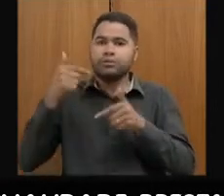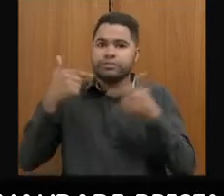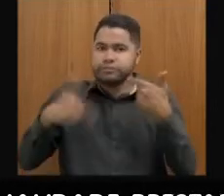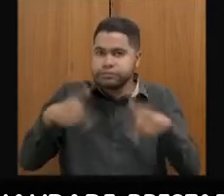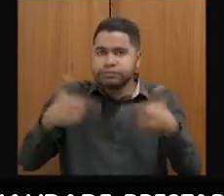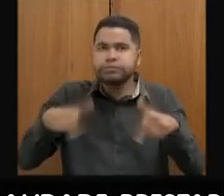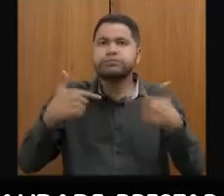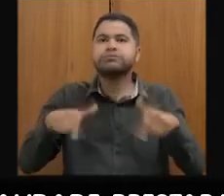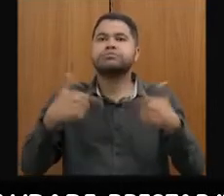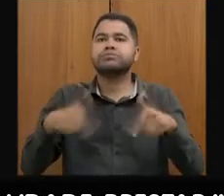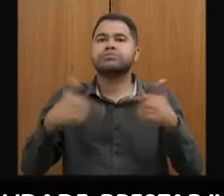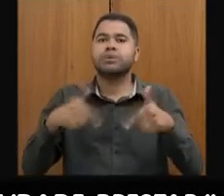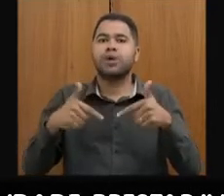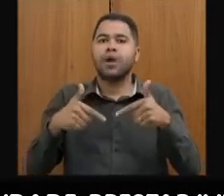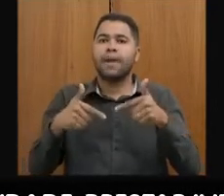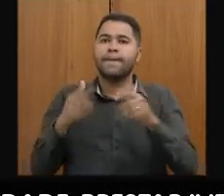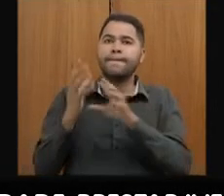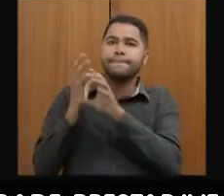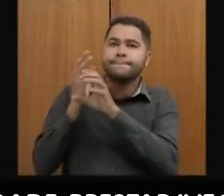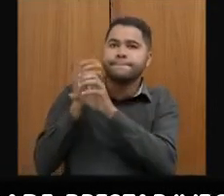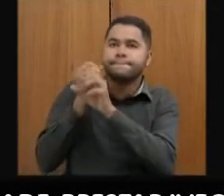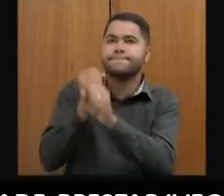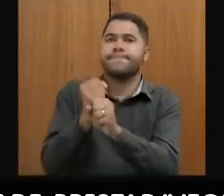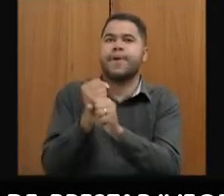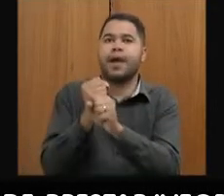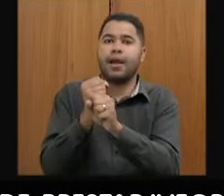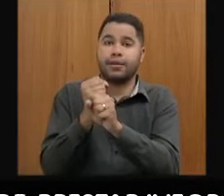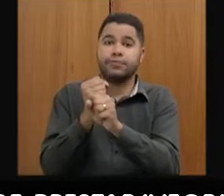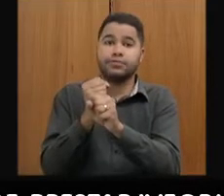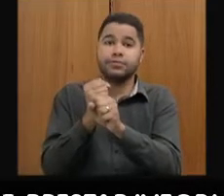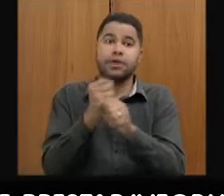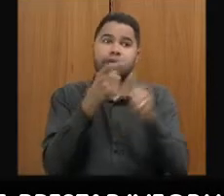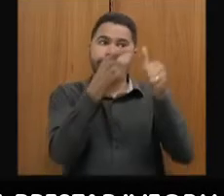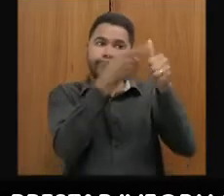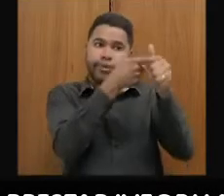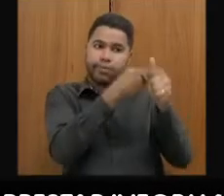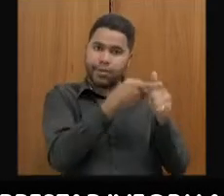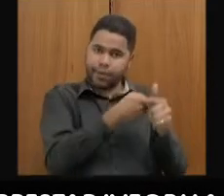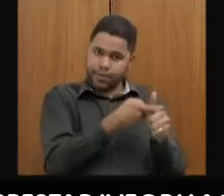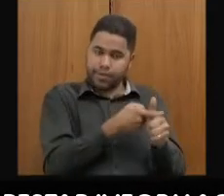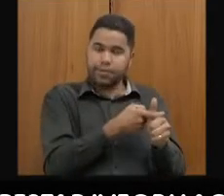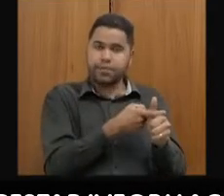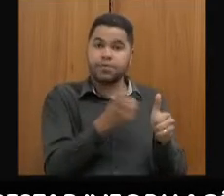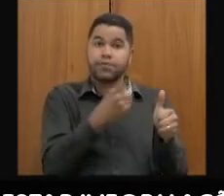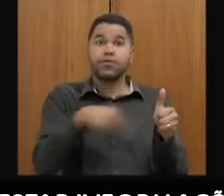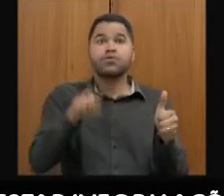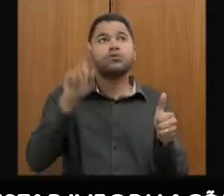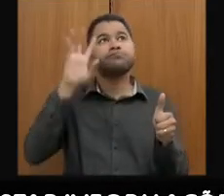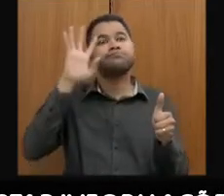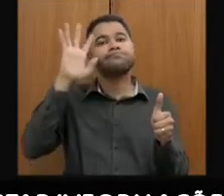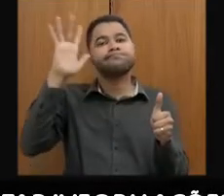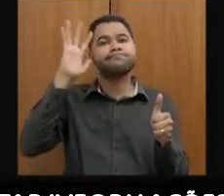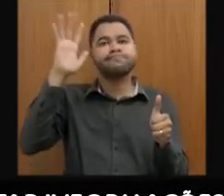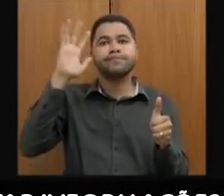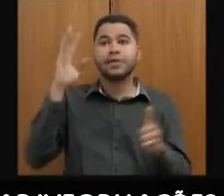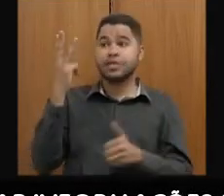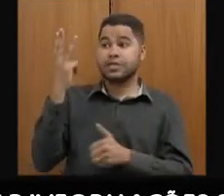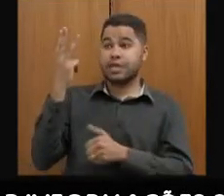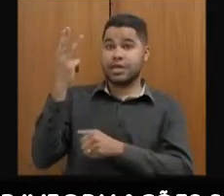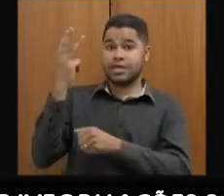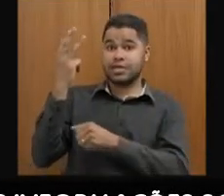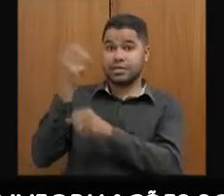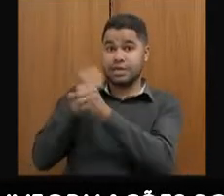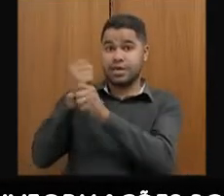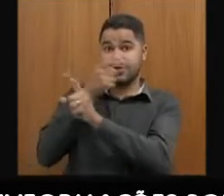trabalhar no equacionamento de suas dívidas passivos que existentes. Para vocês terem uma ideia, nos últimos três anos e meio,